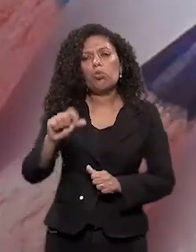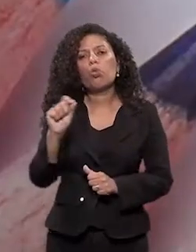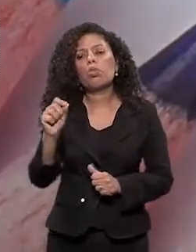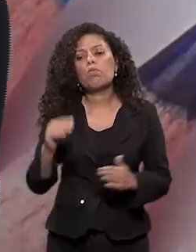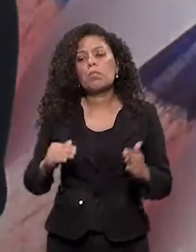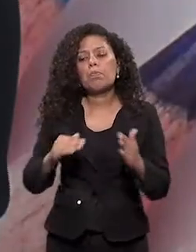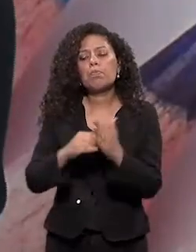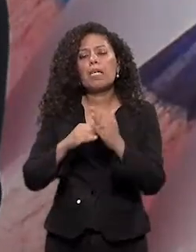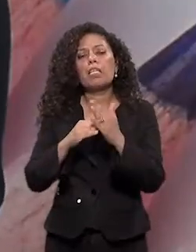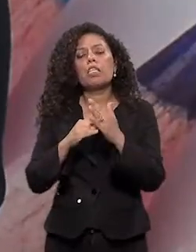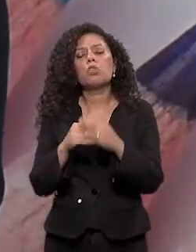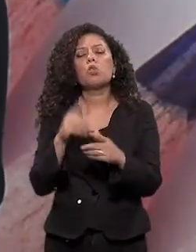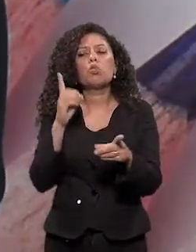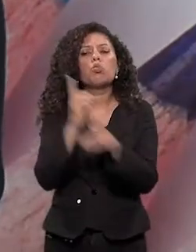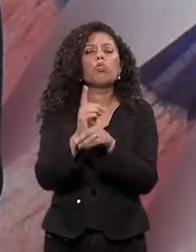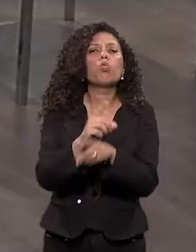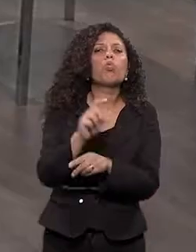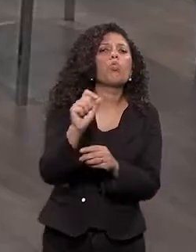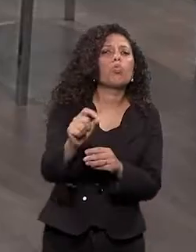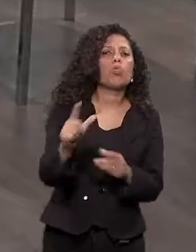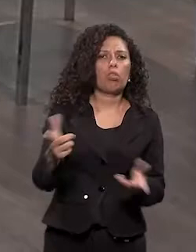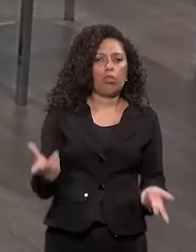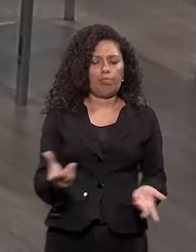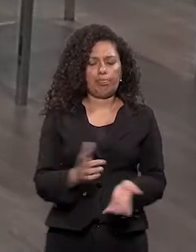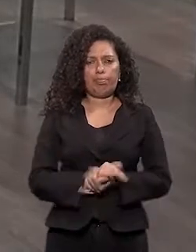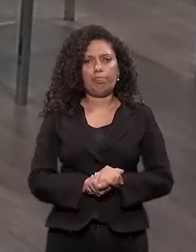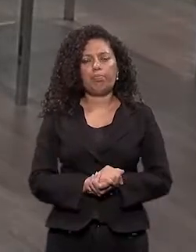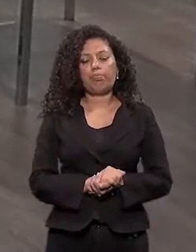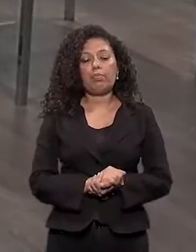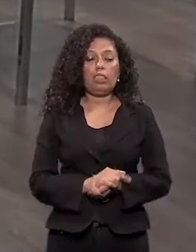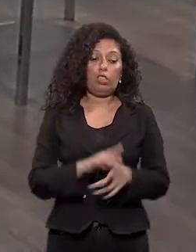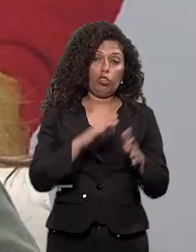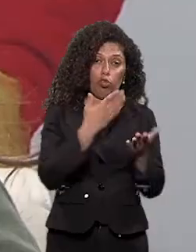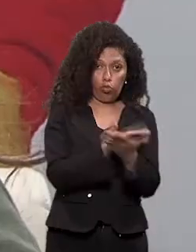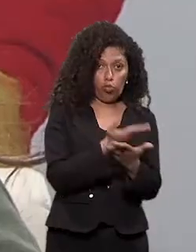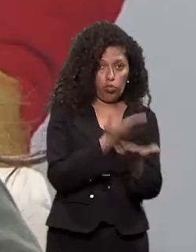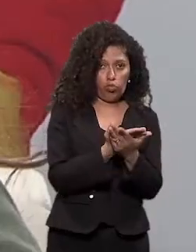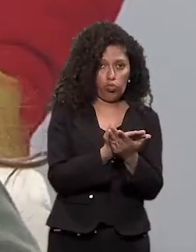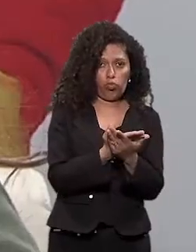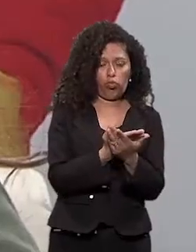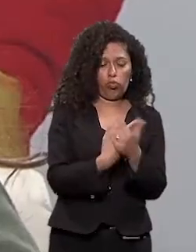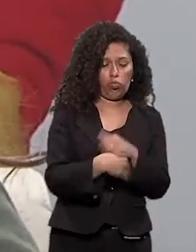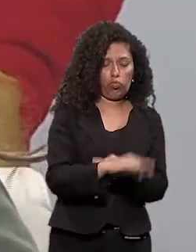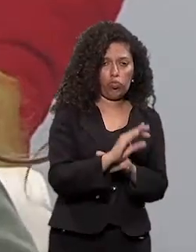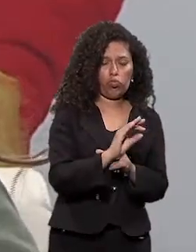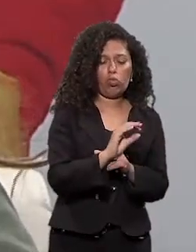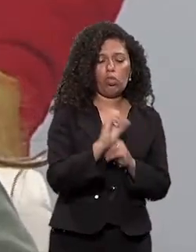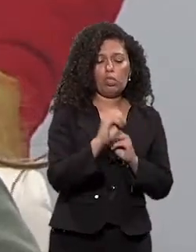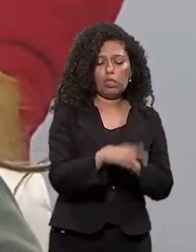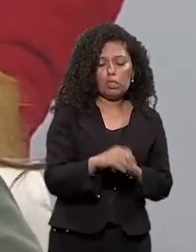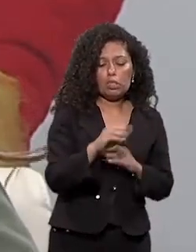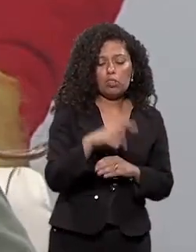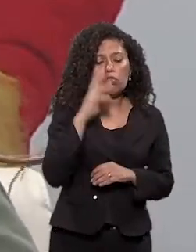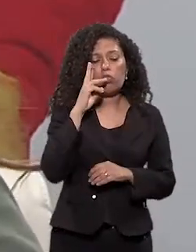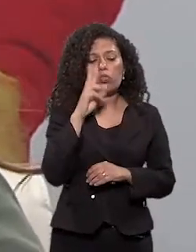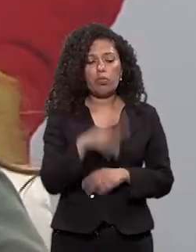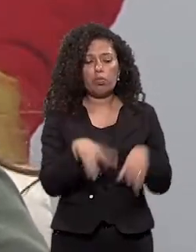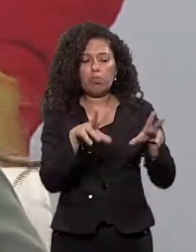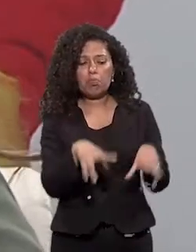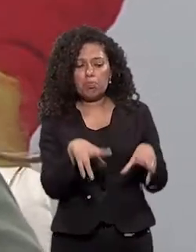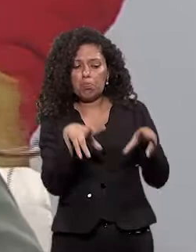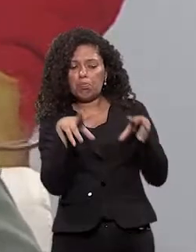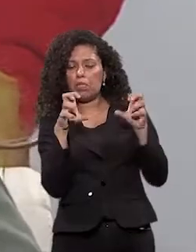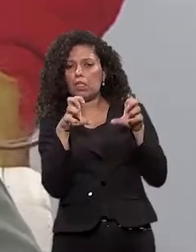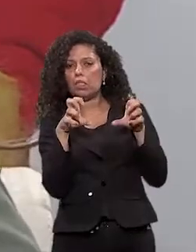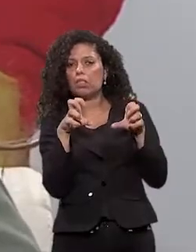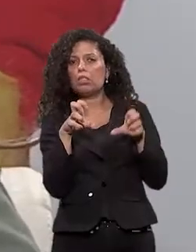barreiras também que vocês encontraram? Enfim, em sala de aula, a gente vê que em diversos momentos a gente consegue observar